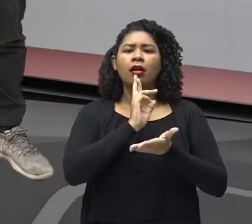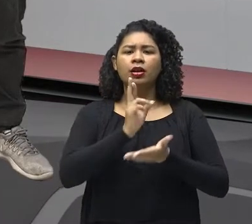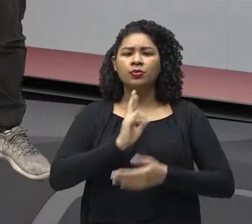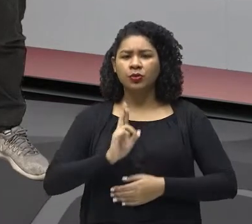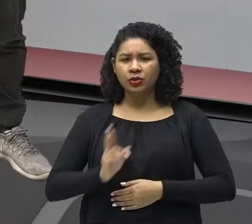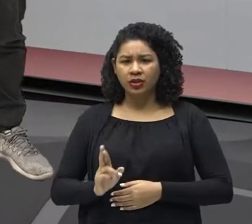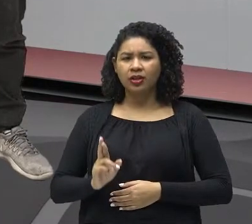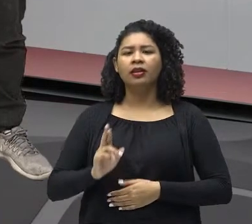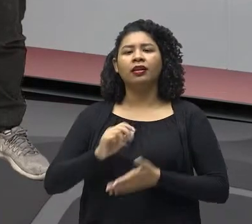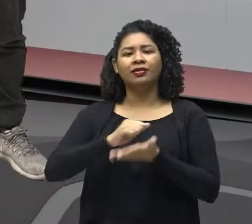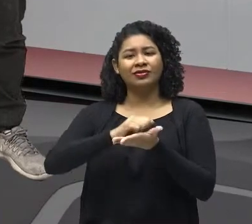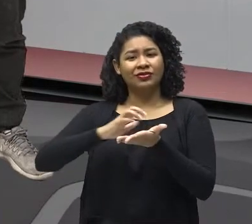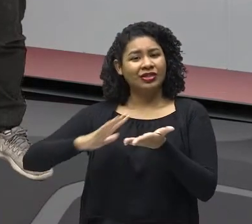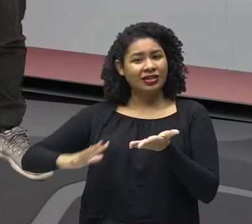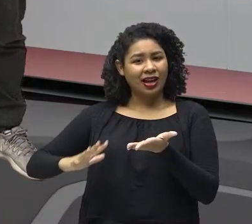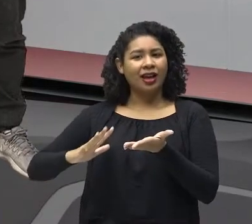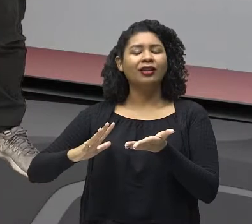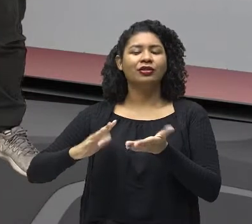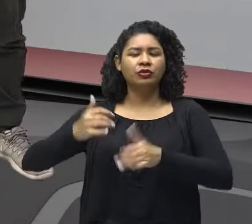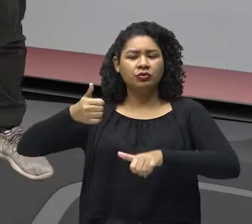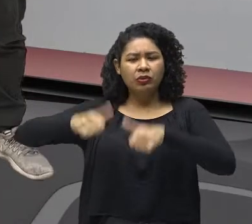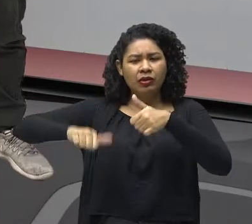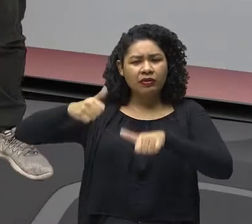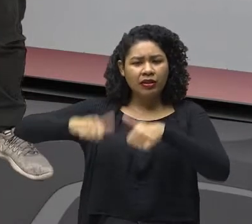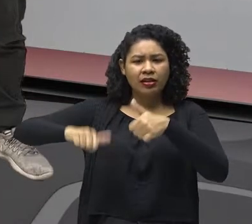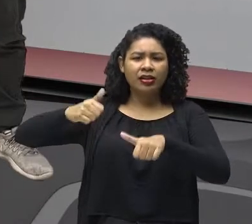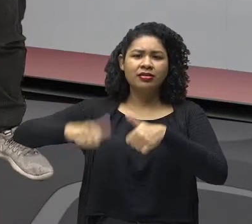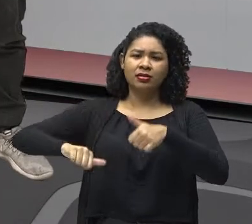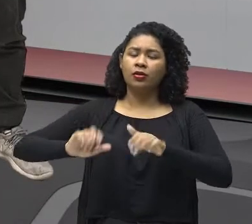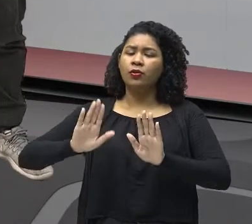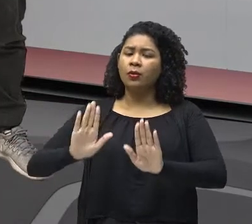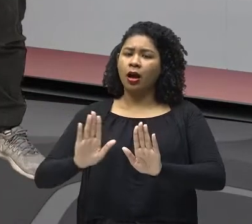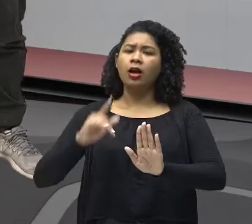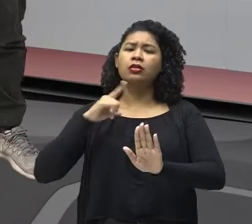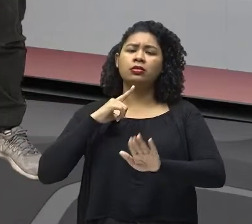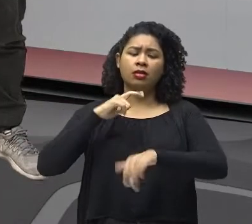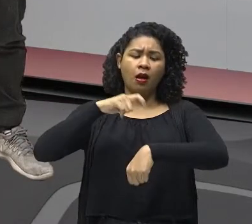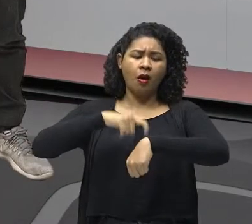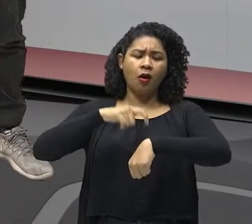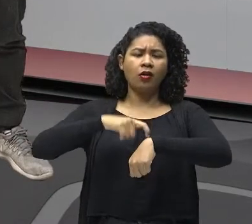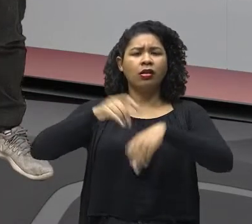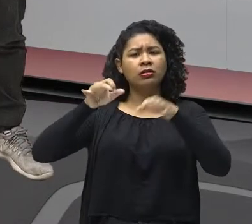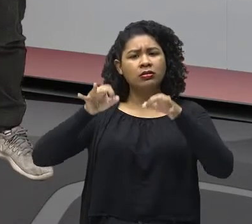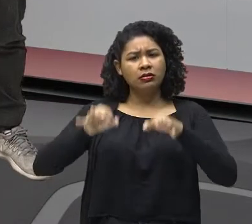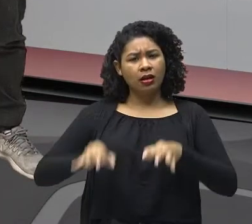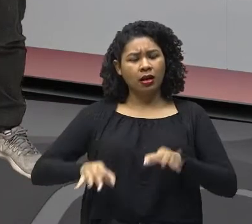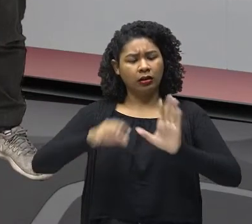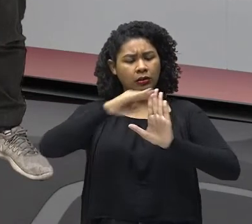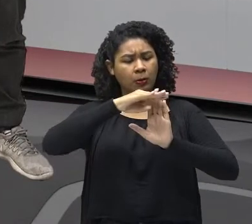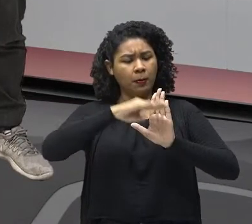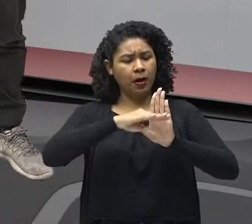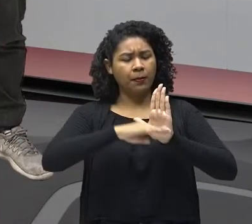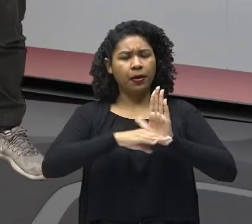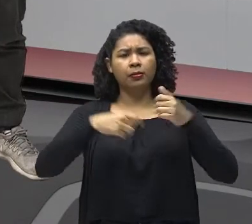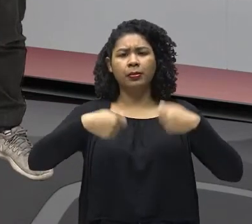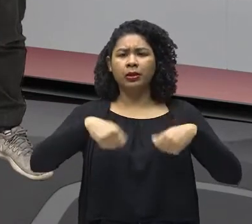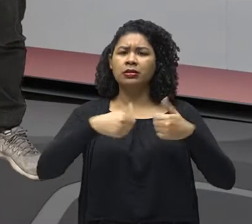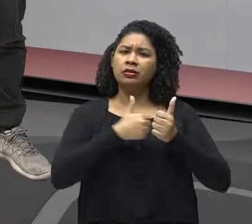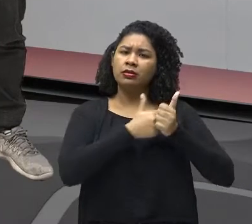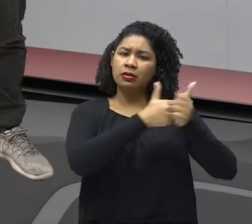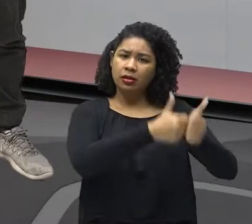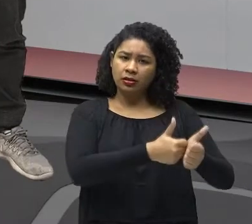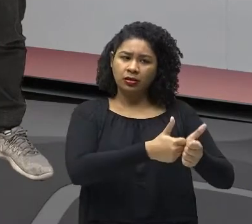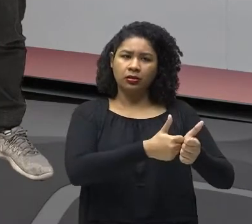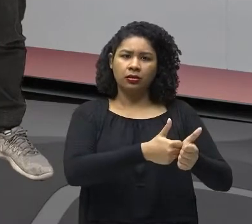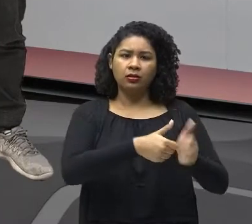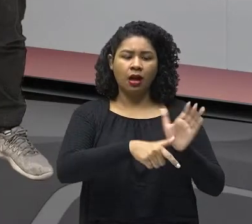seja realizada a avaliação antes do horário previsto estar dentro do nosso cronograma de aulas, tá bom? Só um